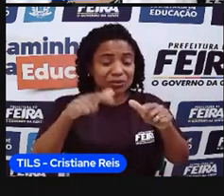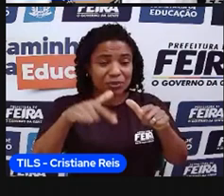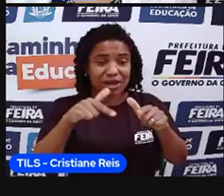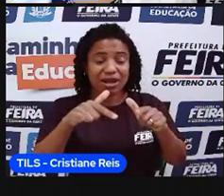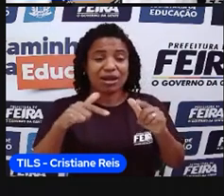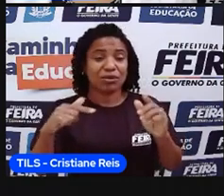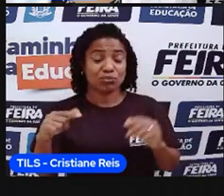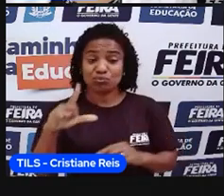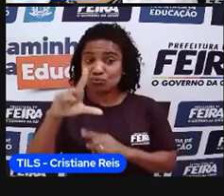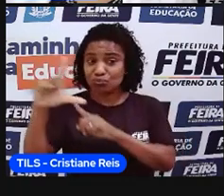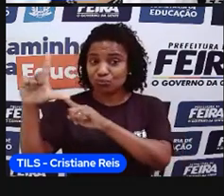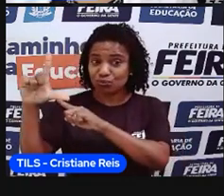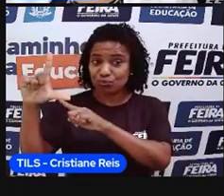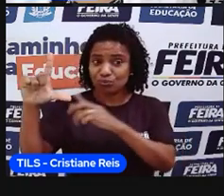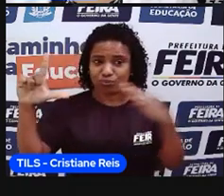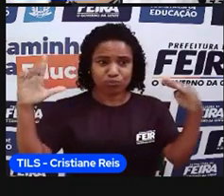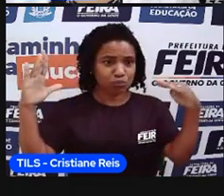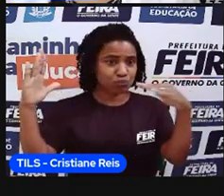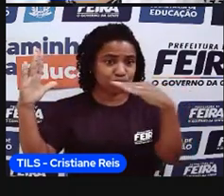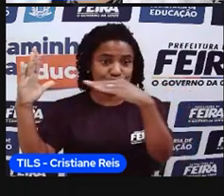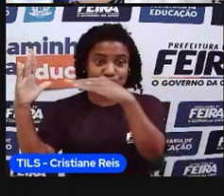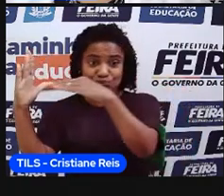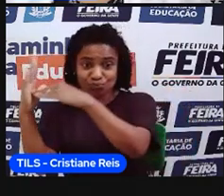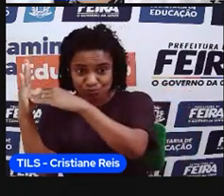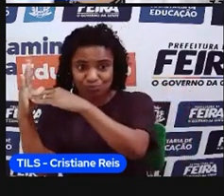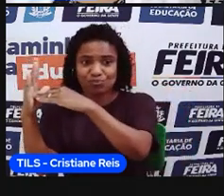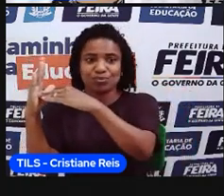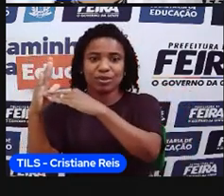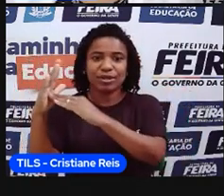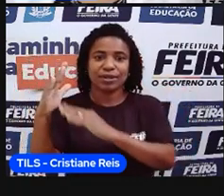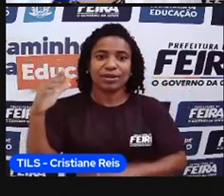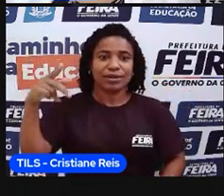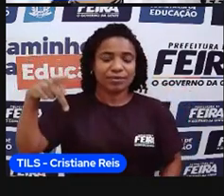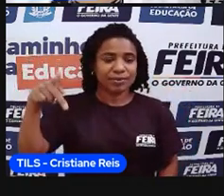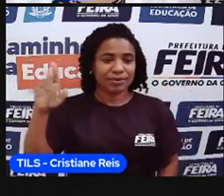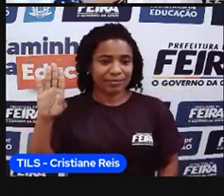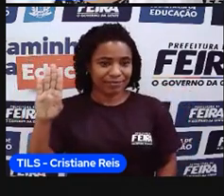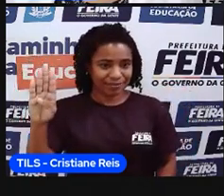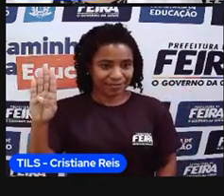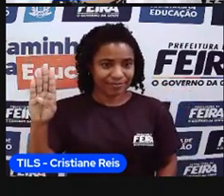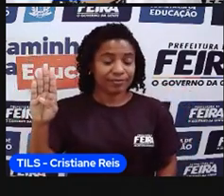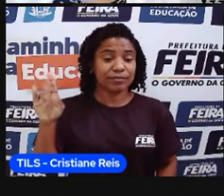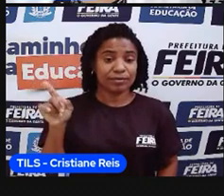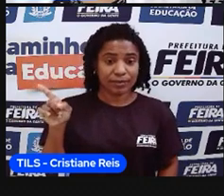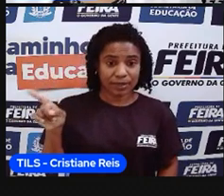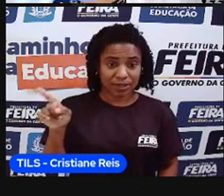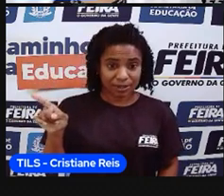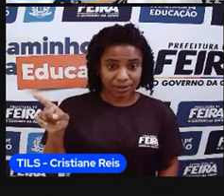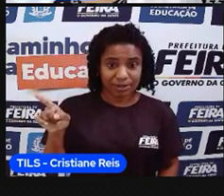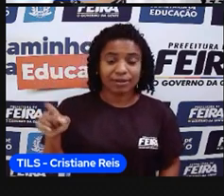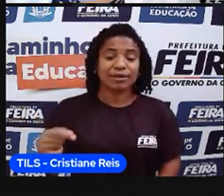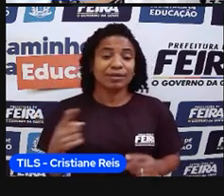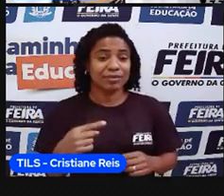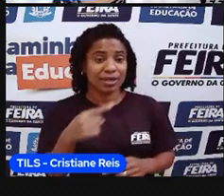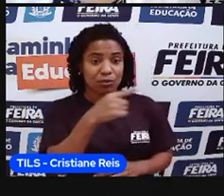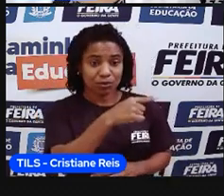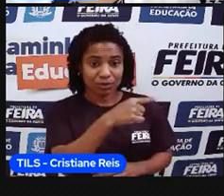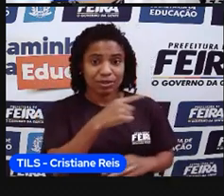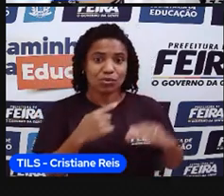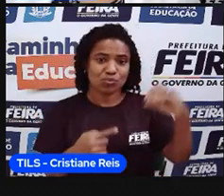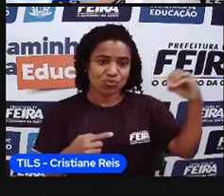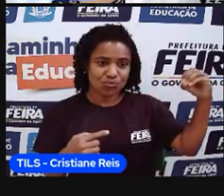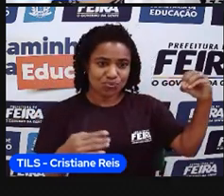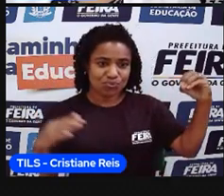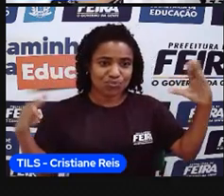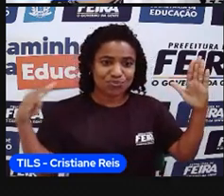que eu posso ir a leste. E, como vocês sabem, ele fica lá em João Pessoa, né, na Paraíba. E aqui, a Serra da Contamana, que quando